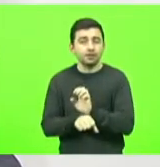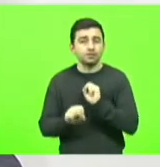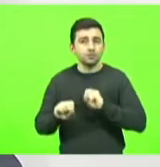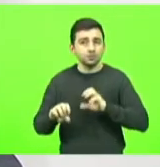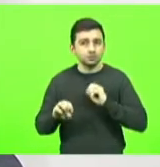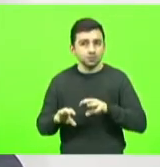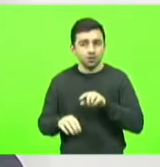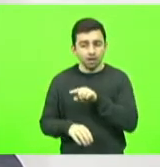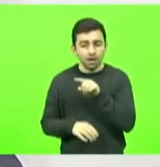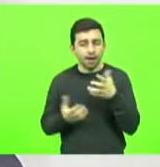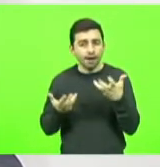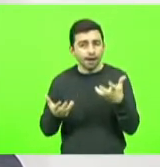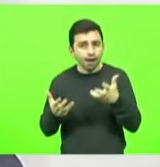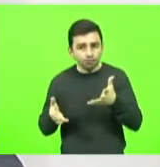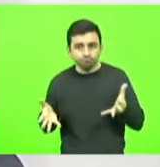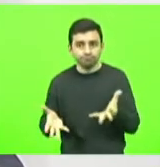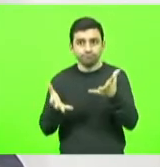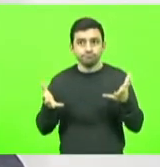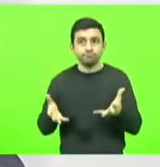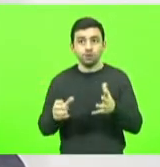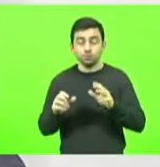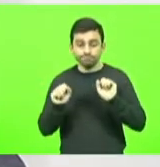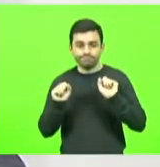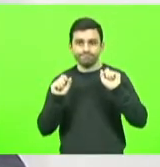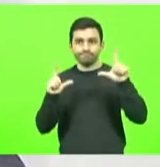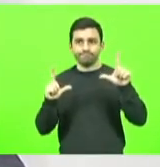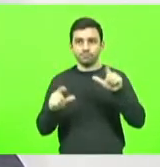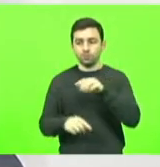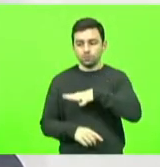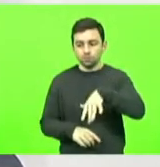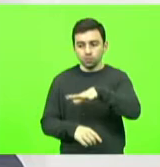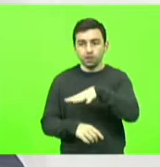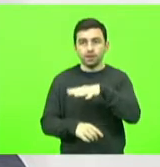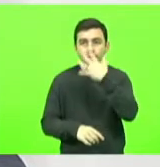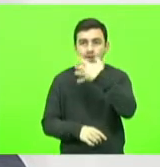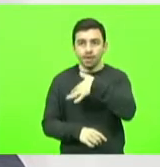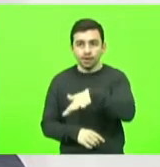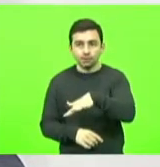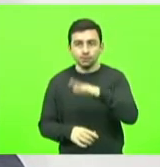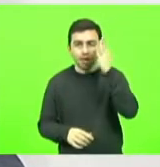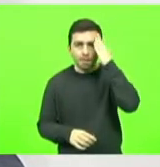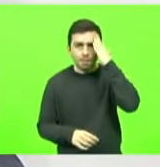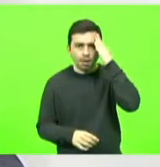despertar nas crianças valores como cidadania,